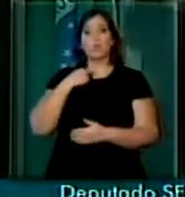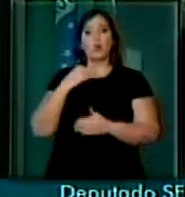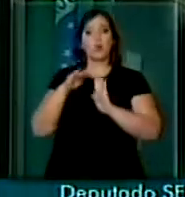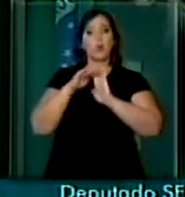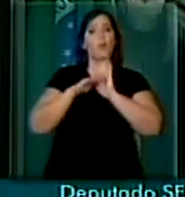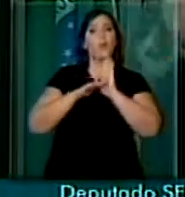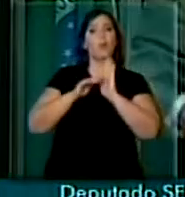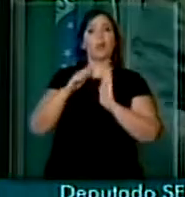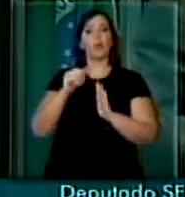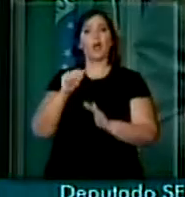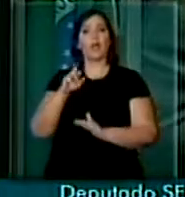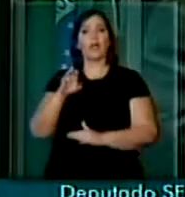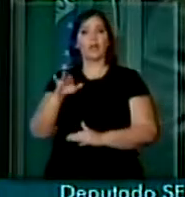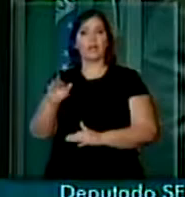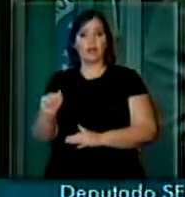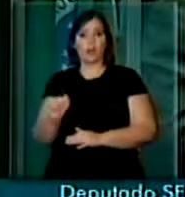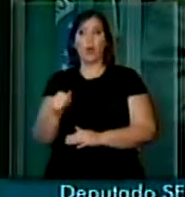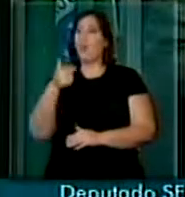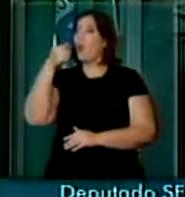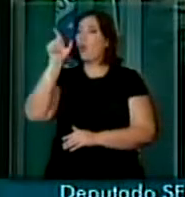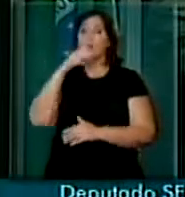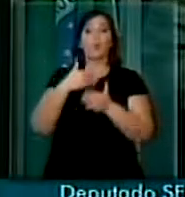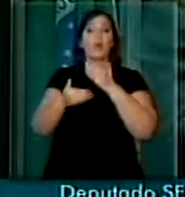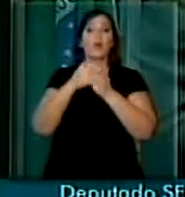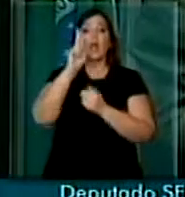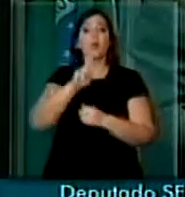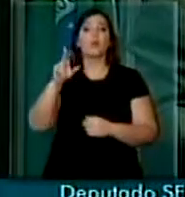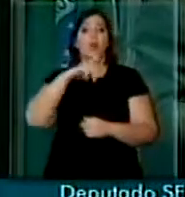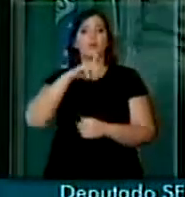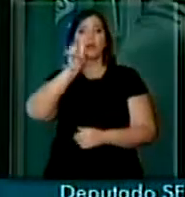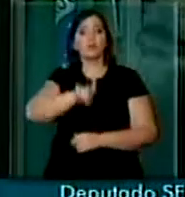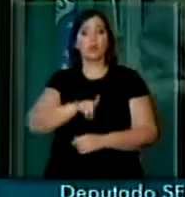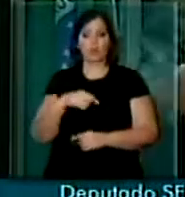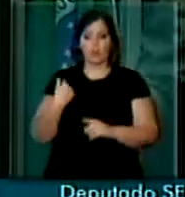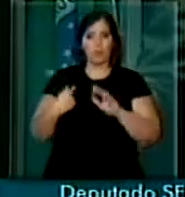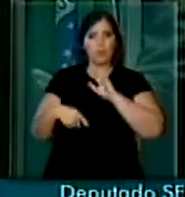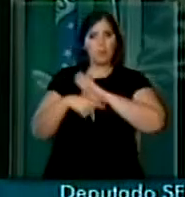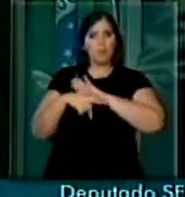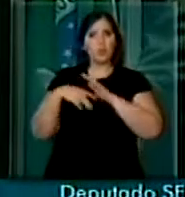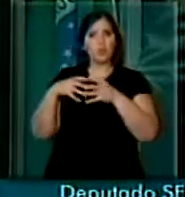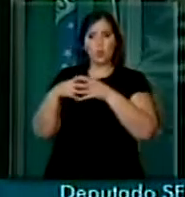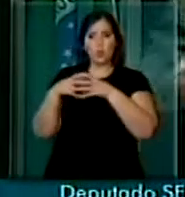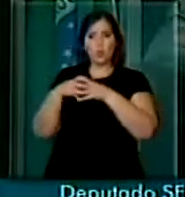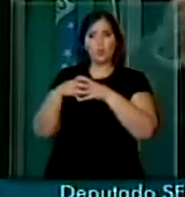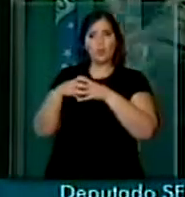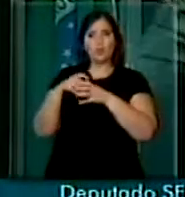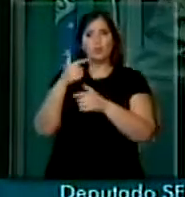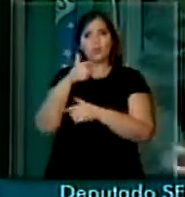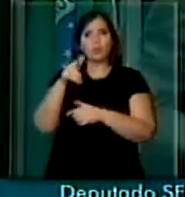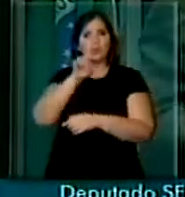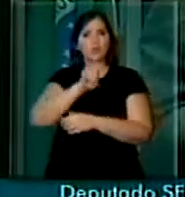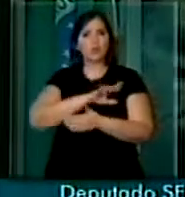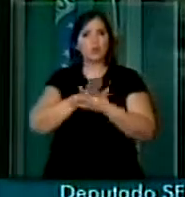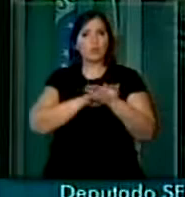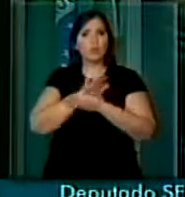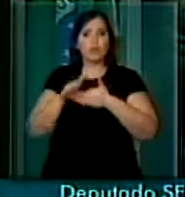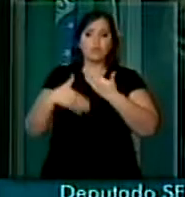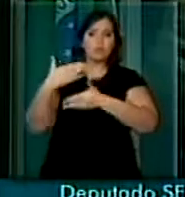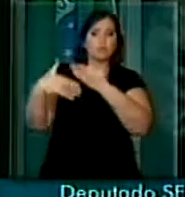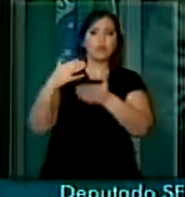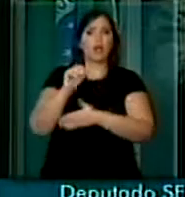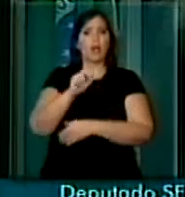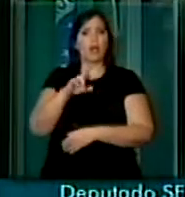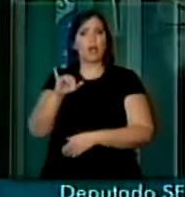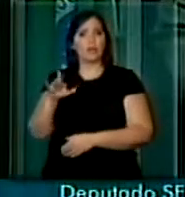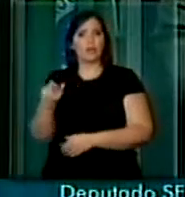todos os outros quadros da União têm direito a plano de carreira, o nosso quadro dos ex-territórios, por ser um quadro de extinção, não pode ter